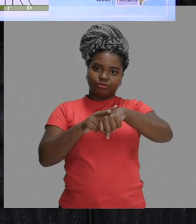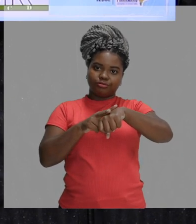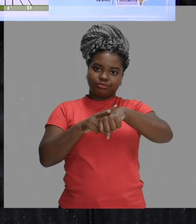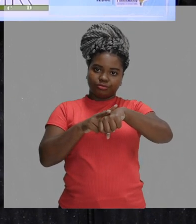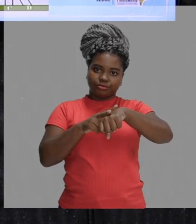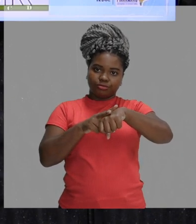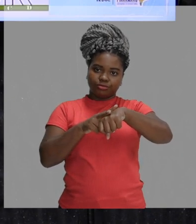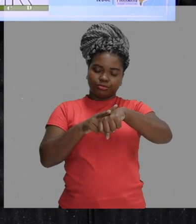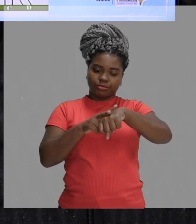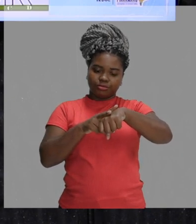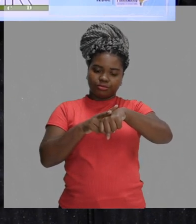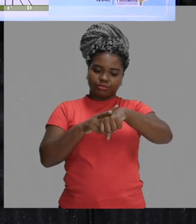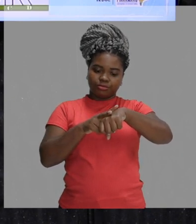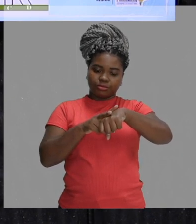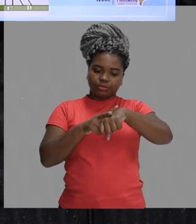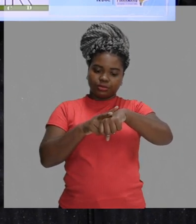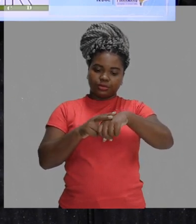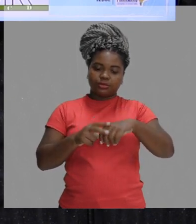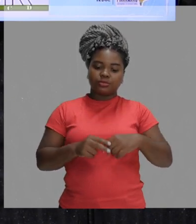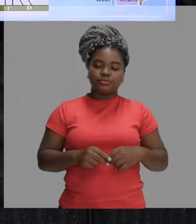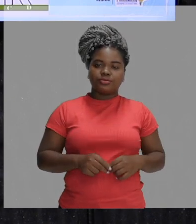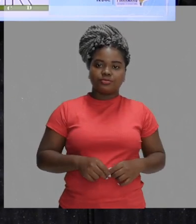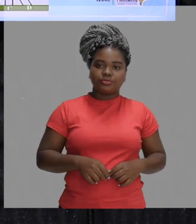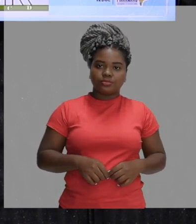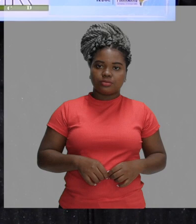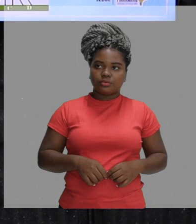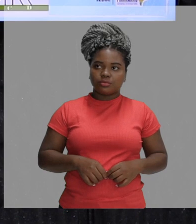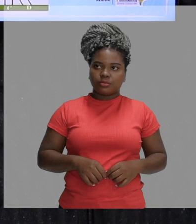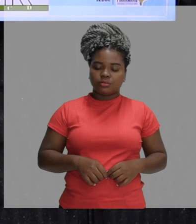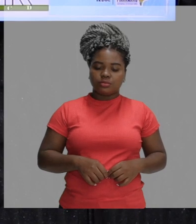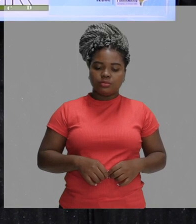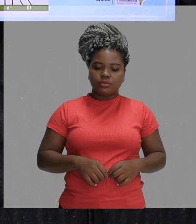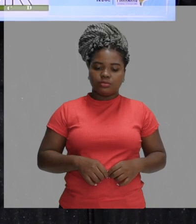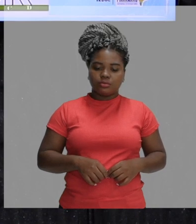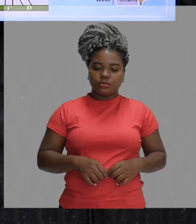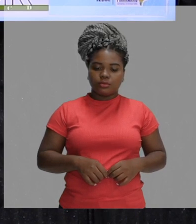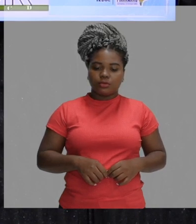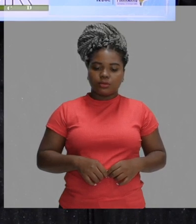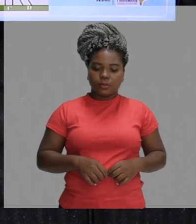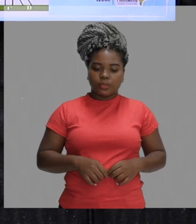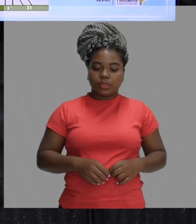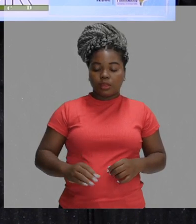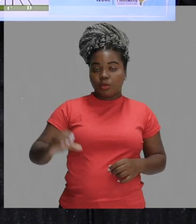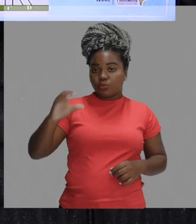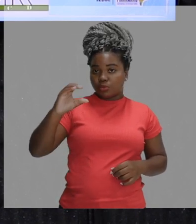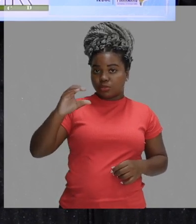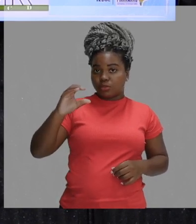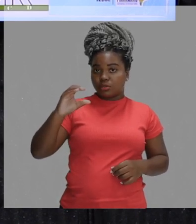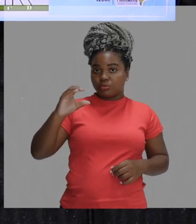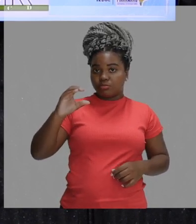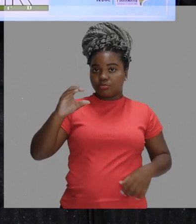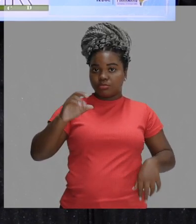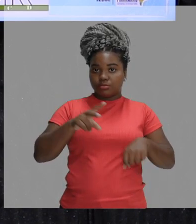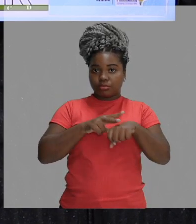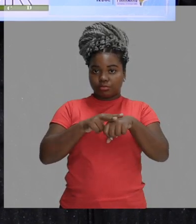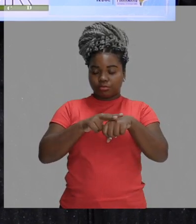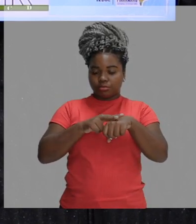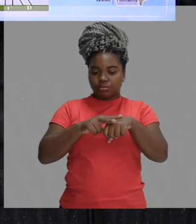perder suas características. E o verde é uma característica dessa luz. Ok? Então, o ponto C será verde.